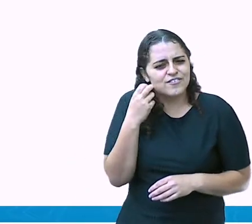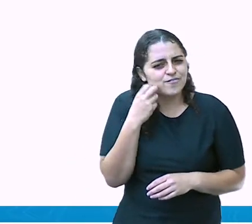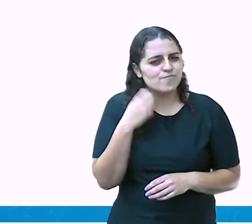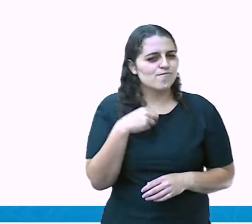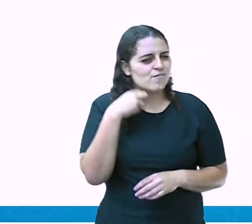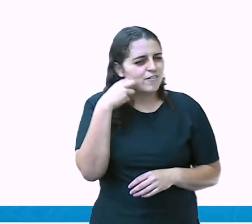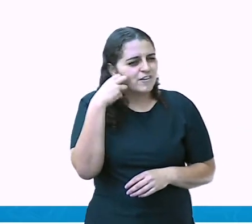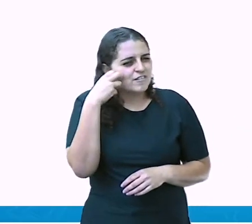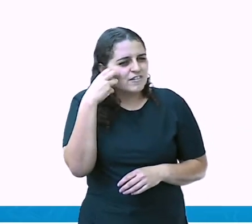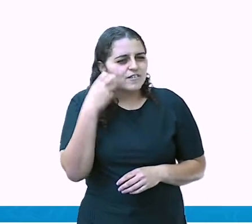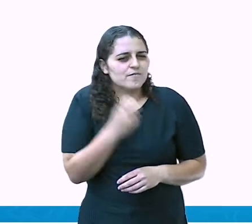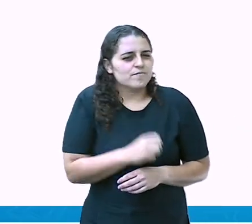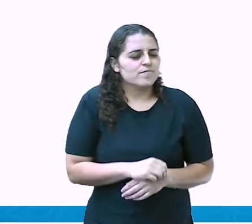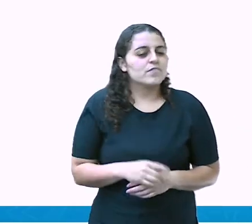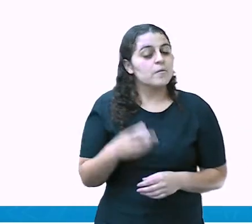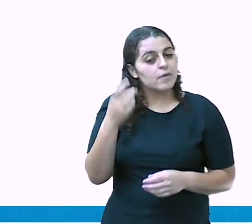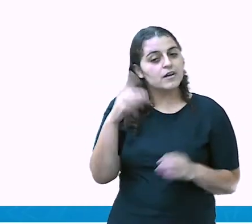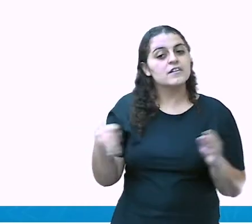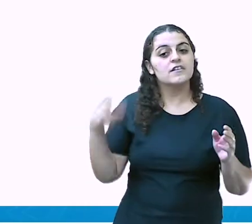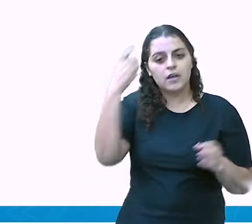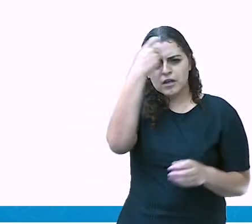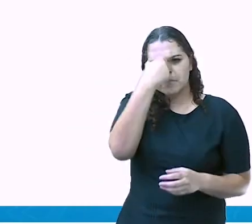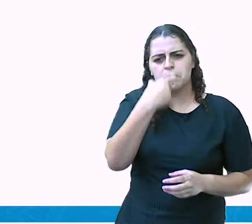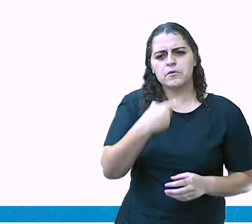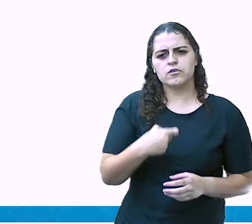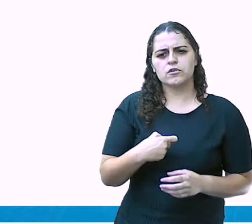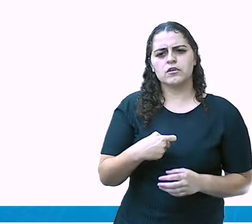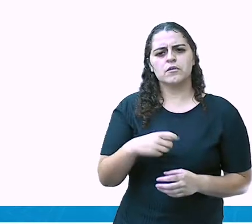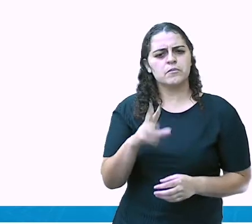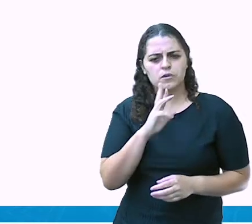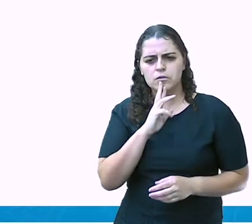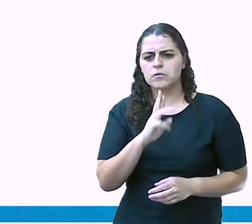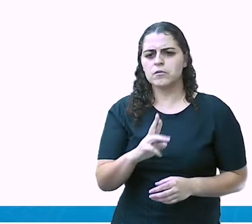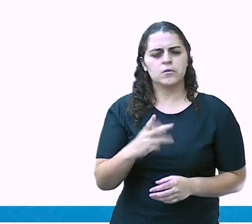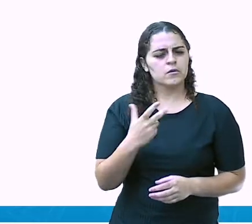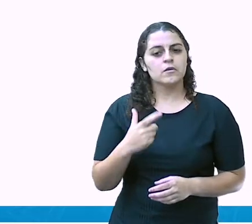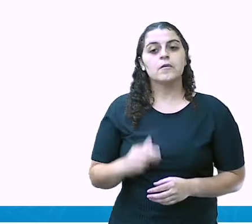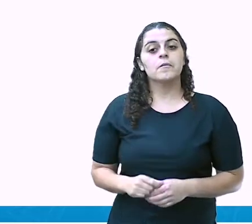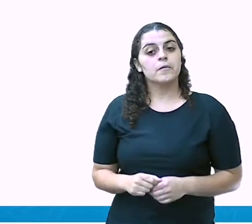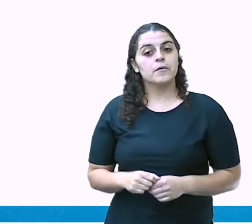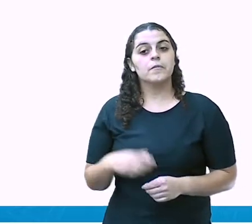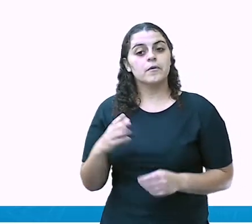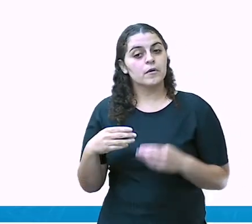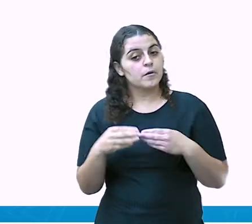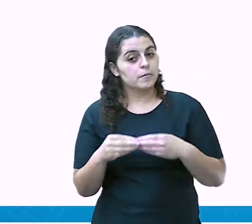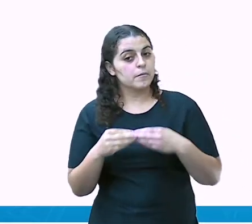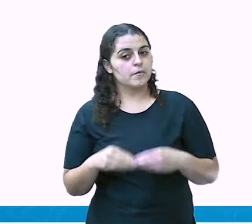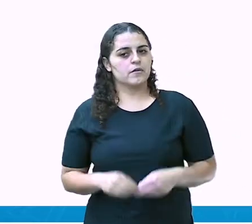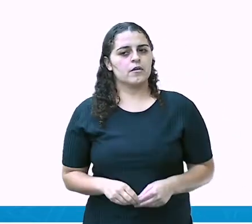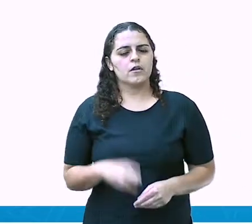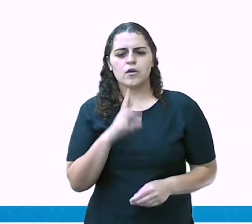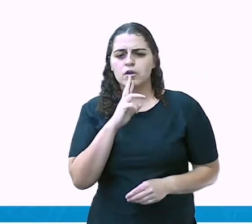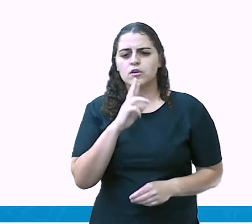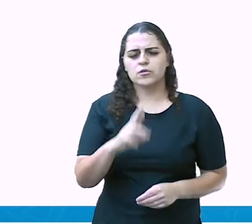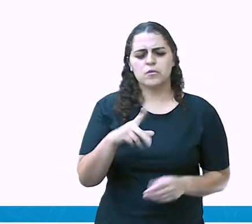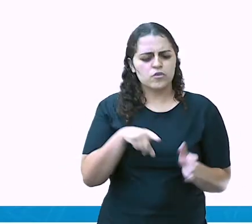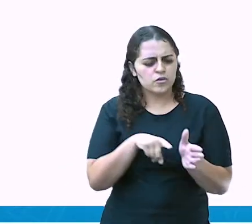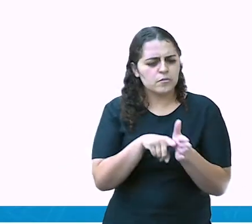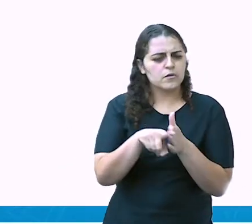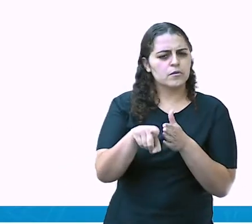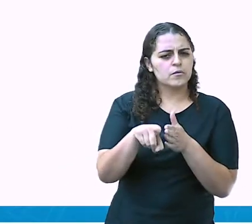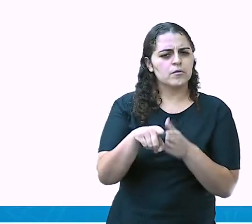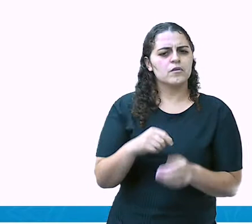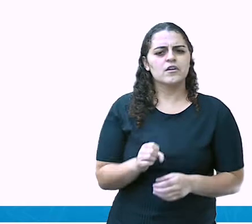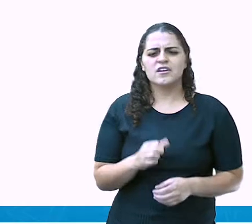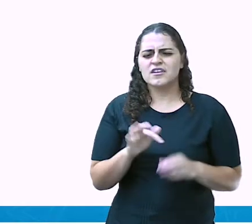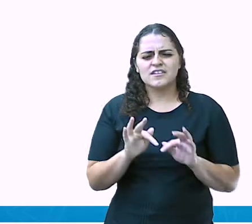é tímida. É a personalidade dela. Por isso que ela não me responde. Por isso que ela não me cumprimenta, né? Ela não responde as perguntas que eu faço.